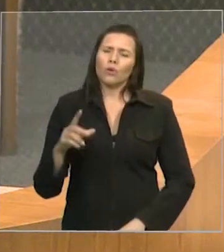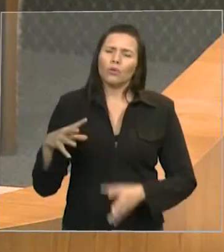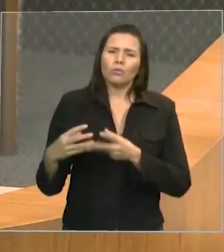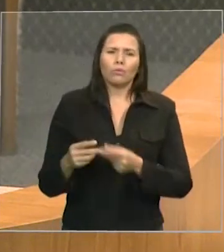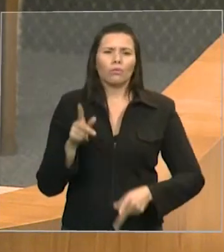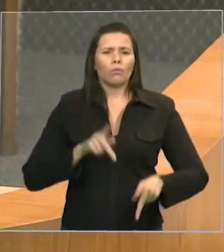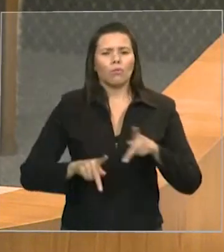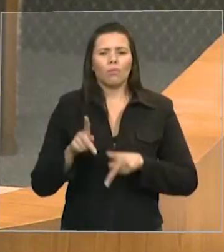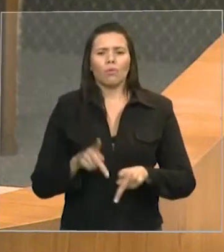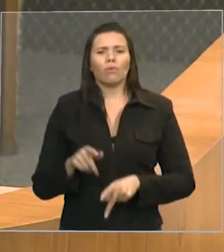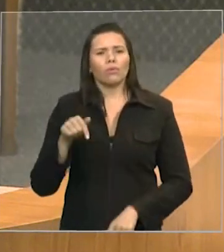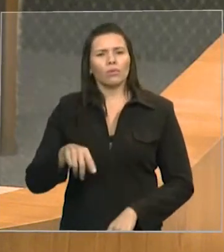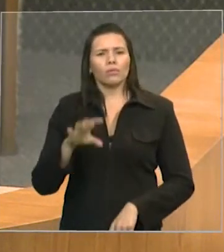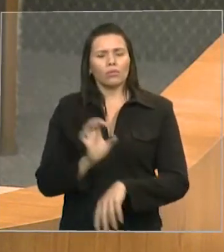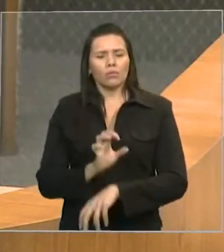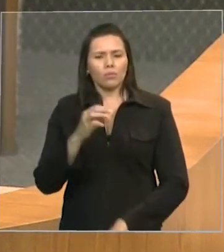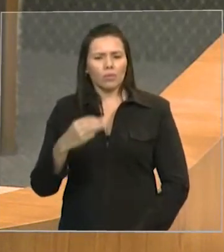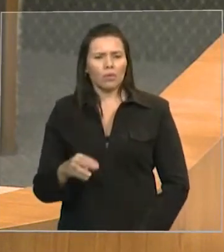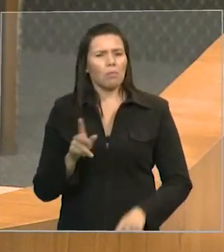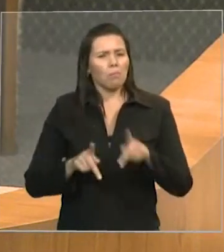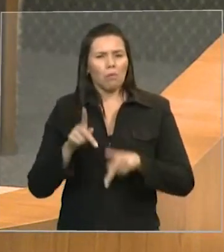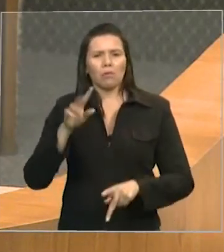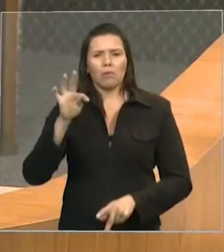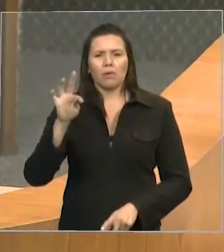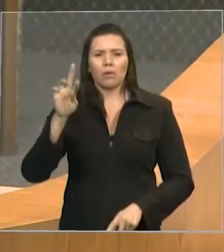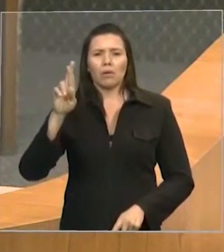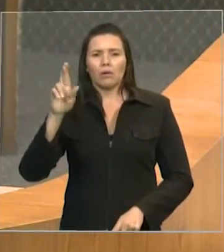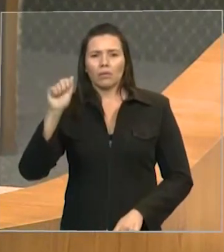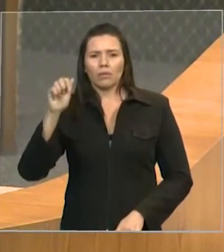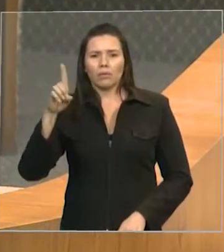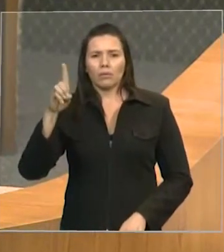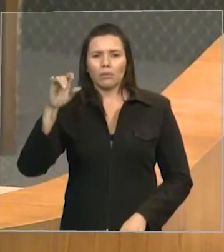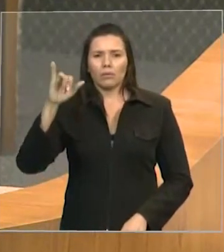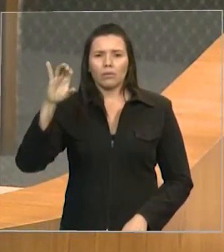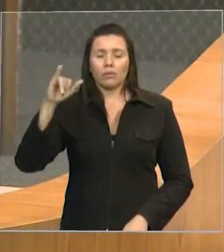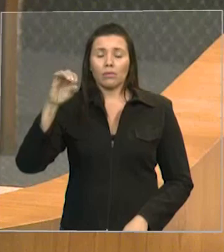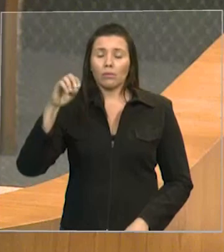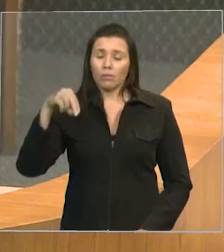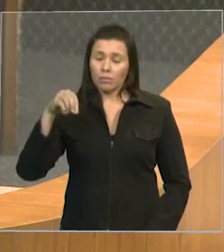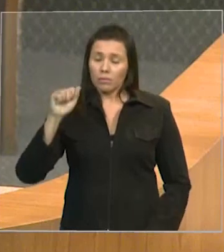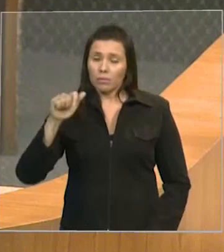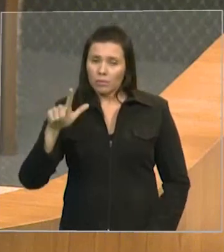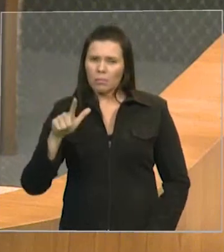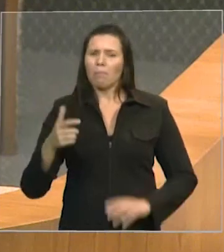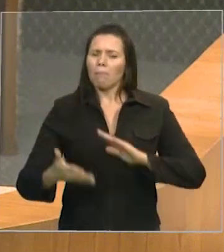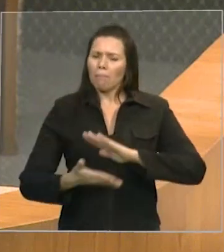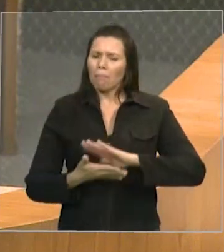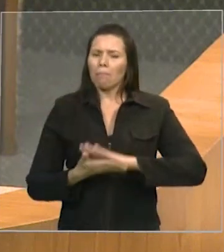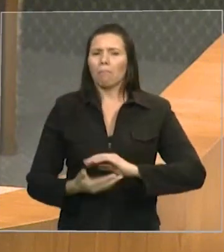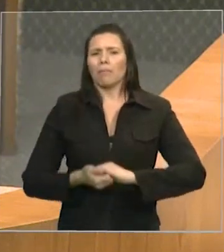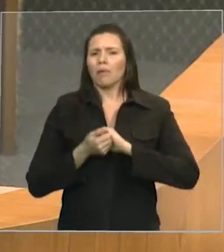Estado do Maranhão estão de parabéns nessa data tão significativa do nosso Estado. Muito obrigado, senhor presidente.